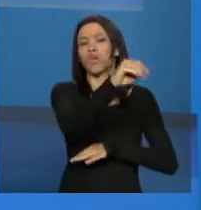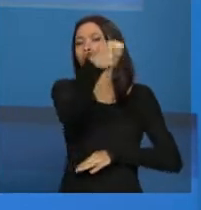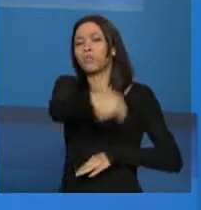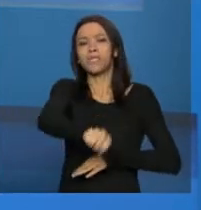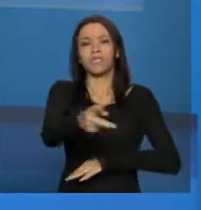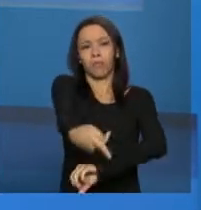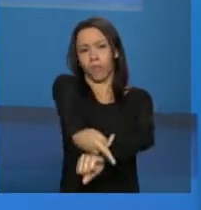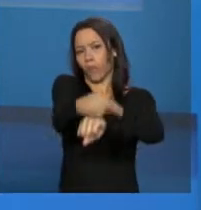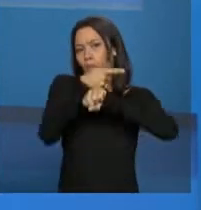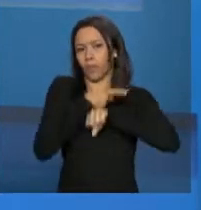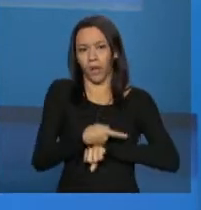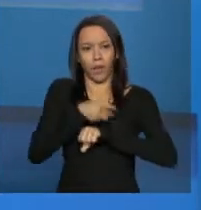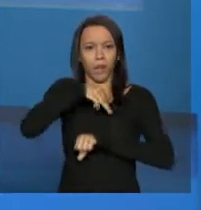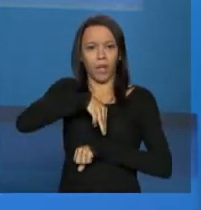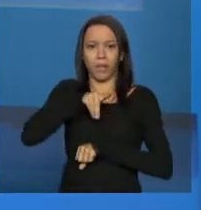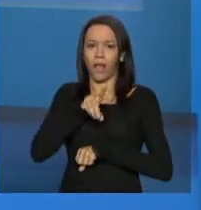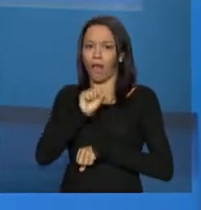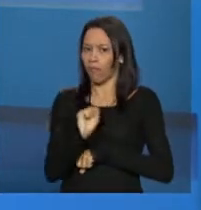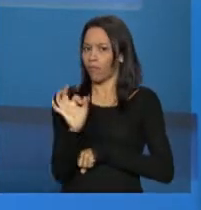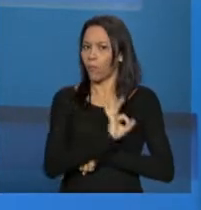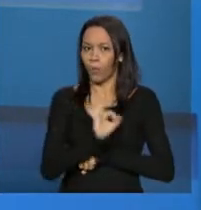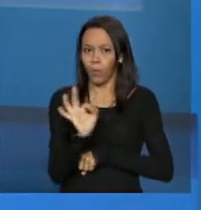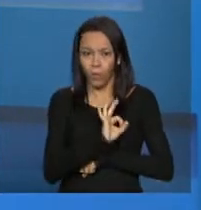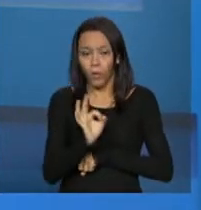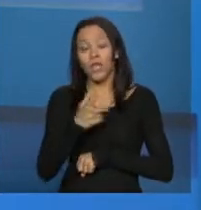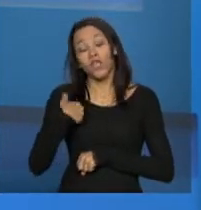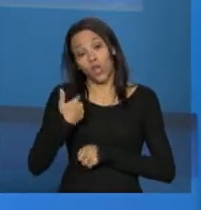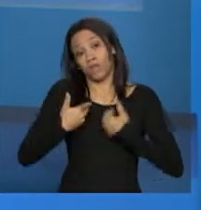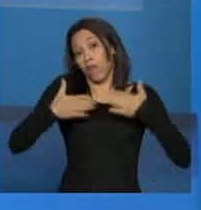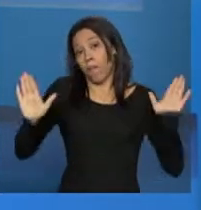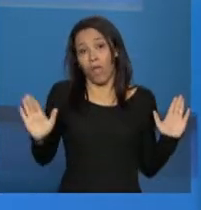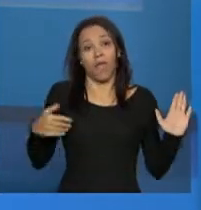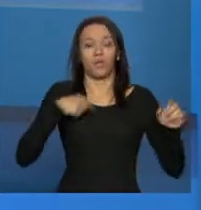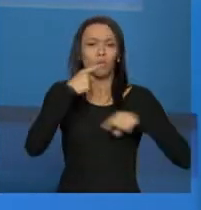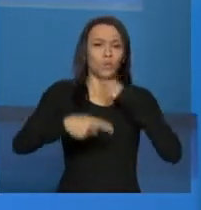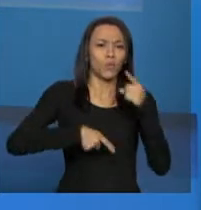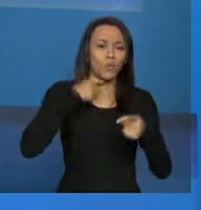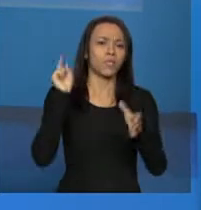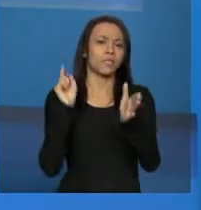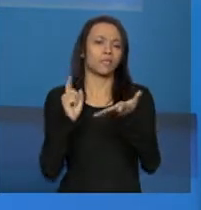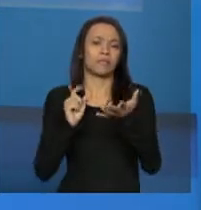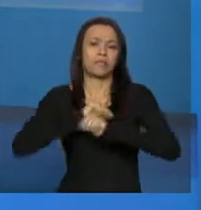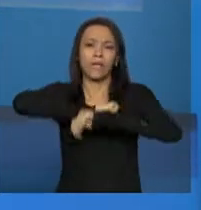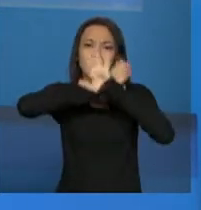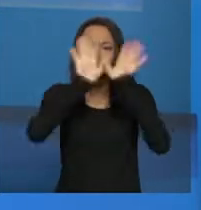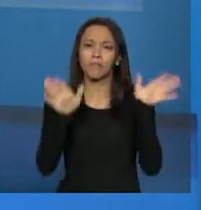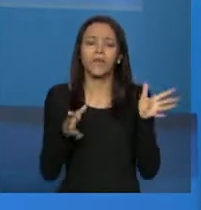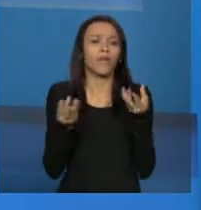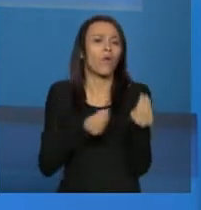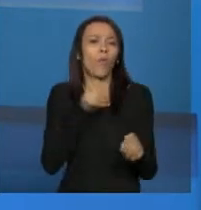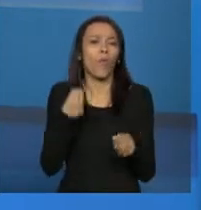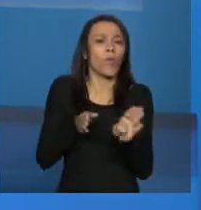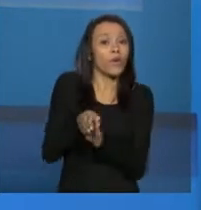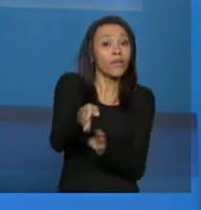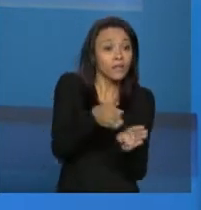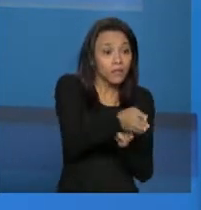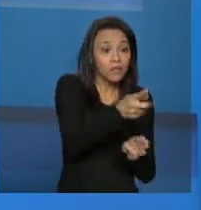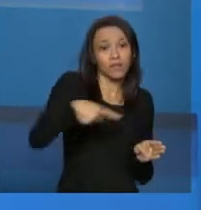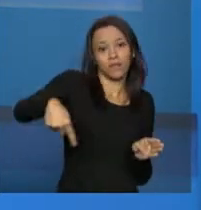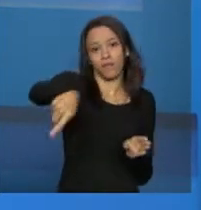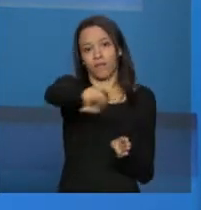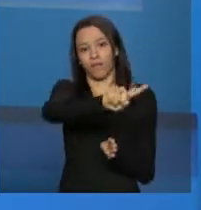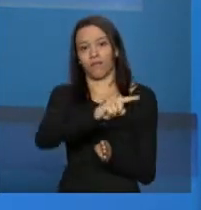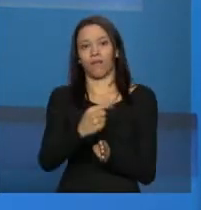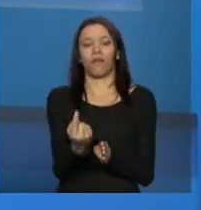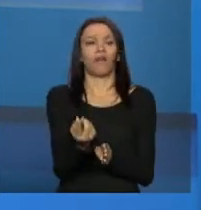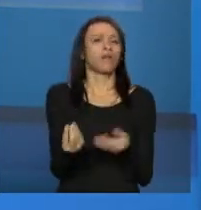o MDS, contudo, a gente se coloca sempre à disposição para tirar dúvidas referente ao preenchimento, quais entidades devem fazer parte